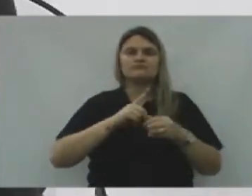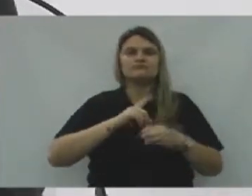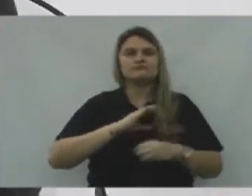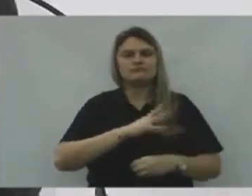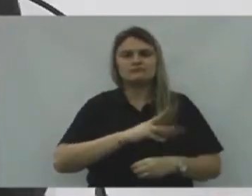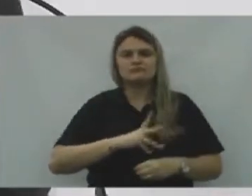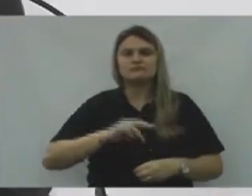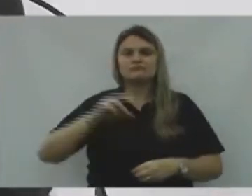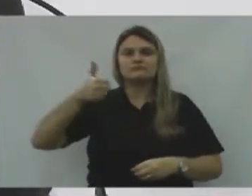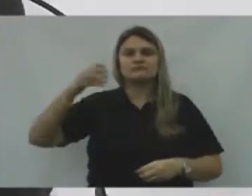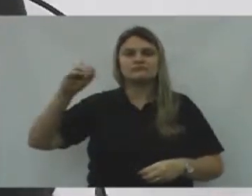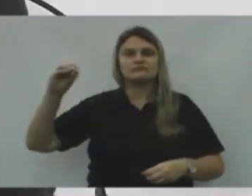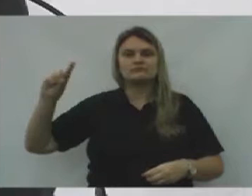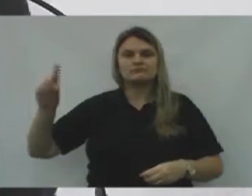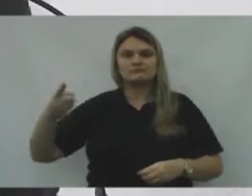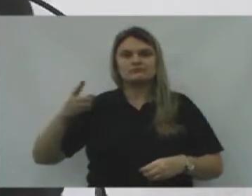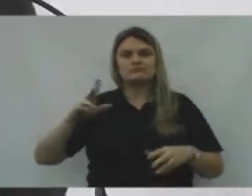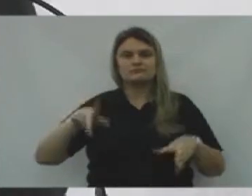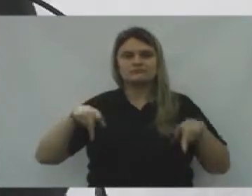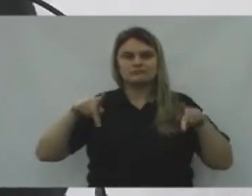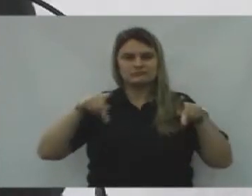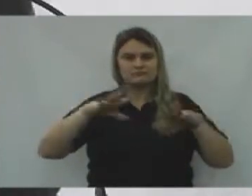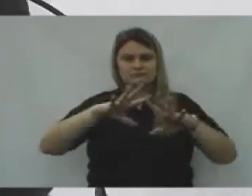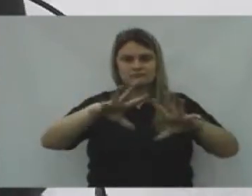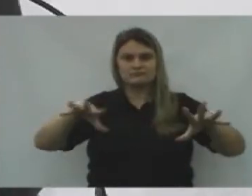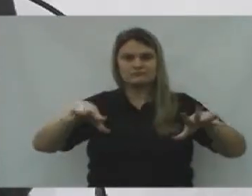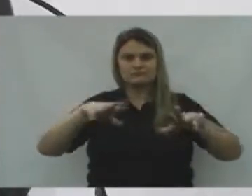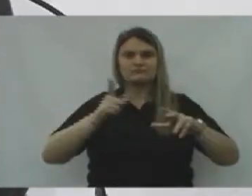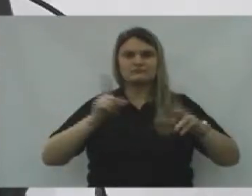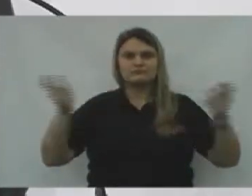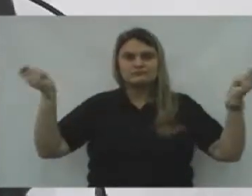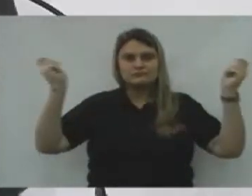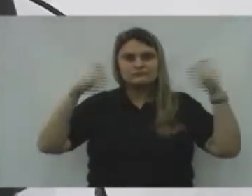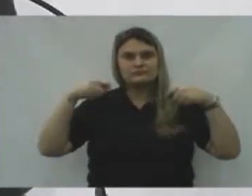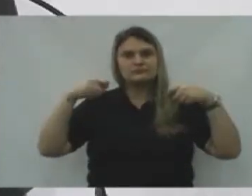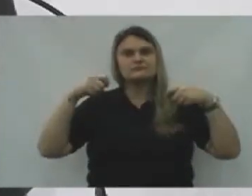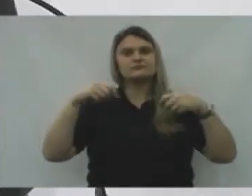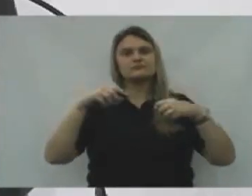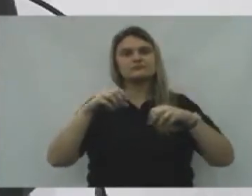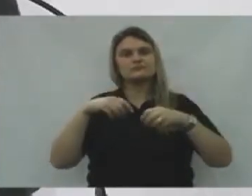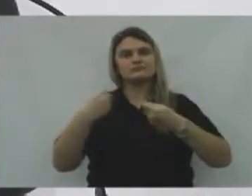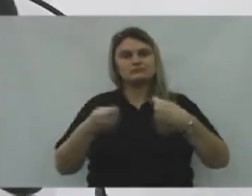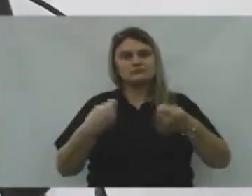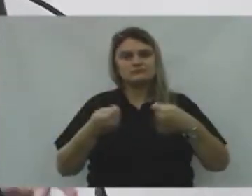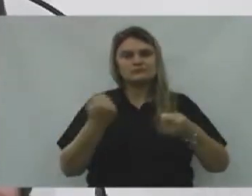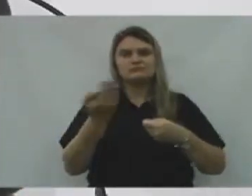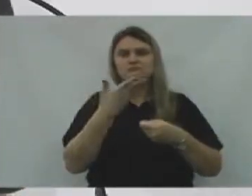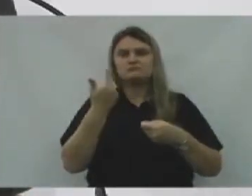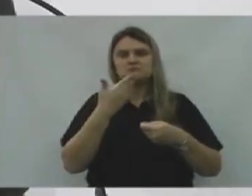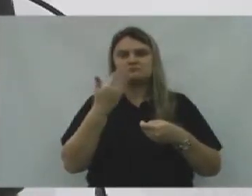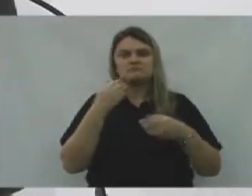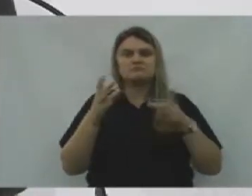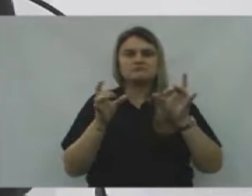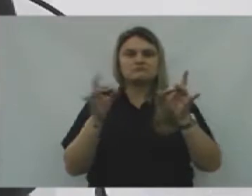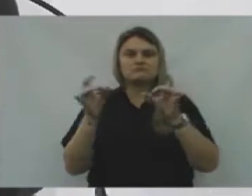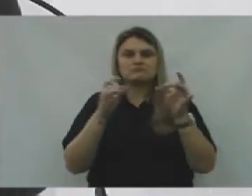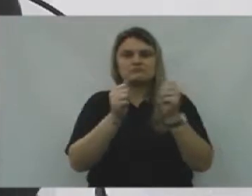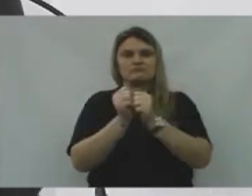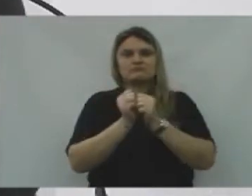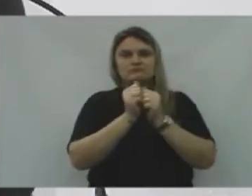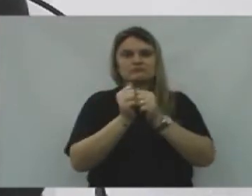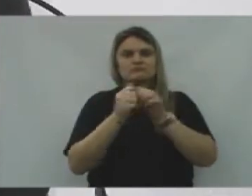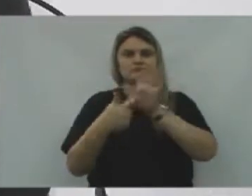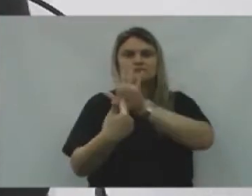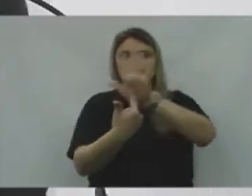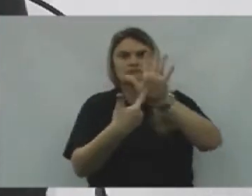sem mil habitantes, Uma cidade forte, Uma cidade que tem capacidade de uma economia Se vendendo junto, Se